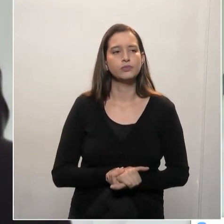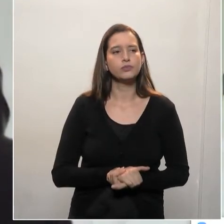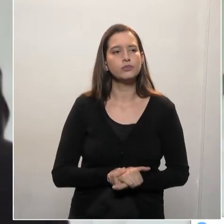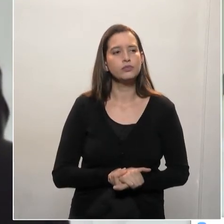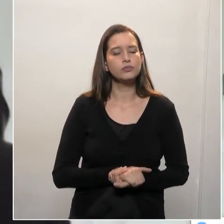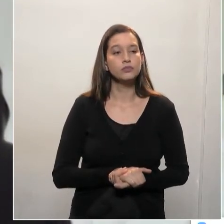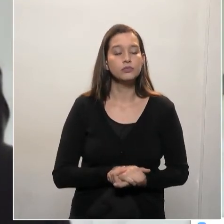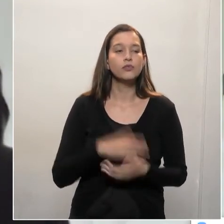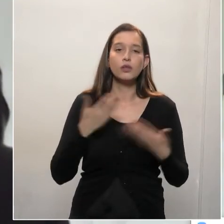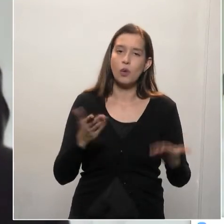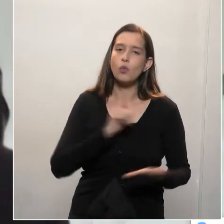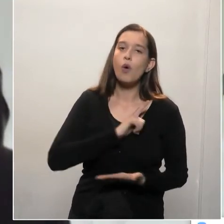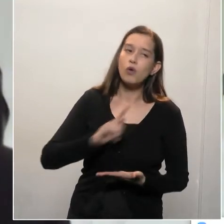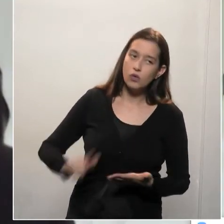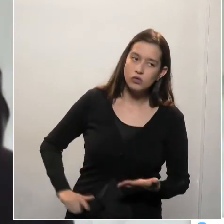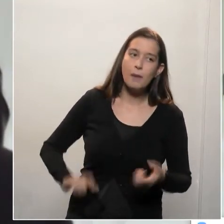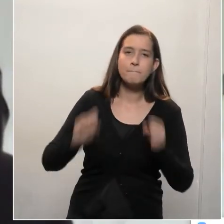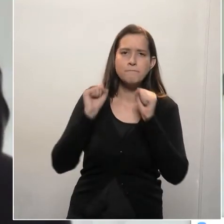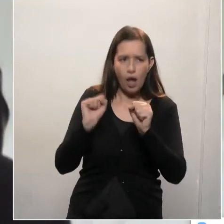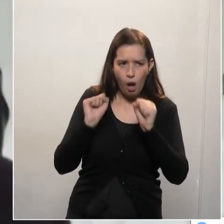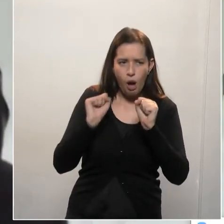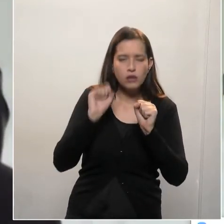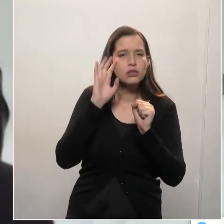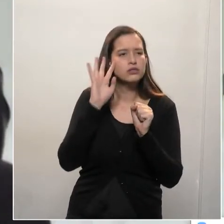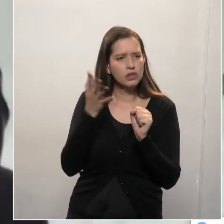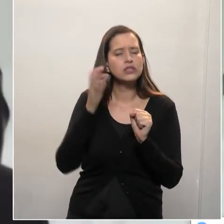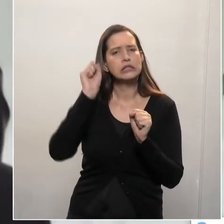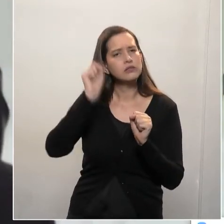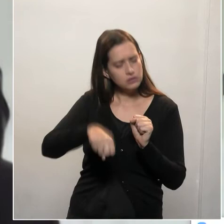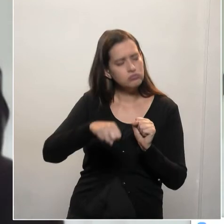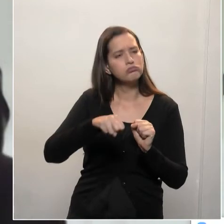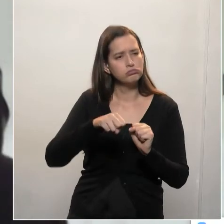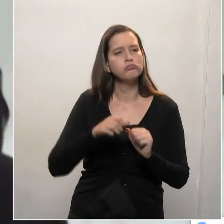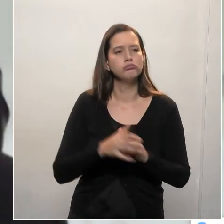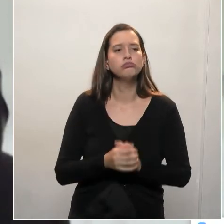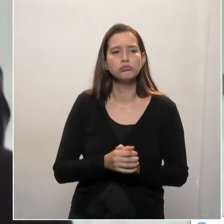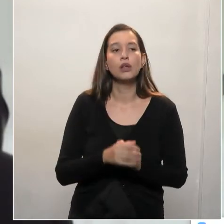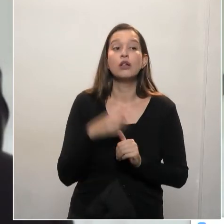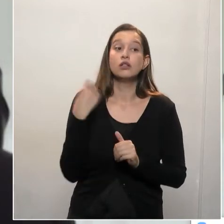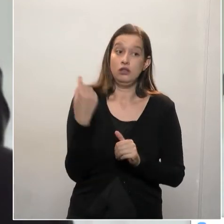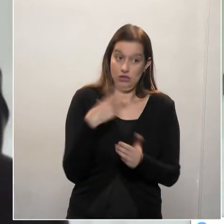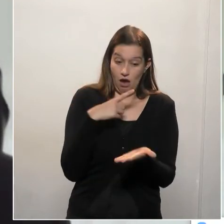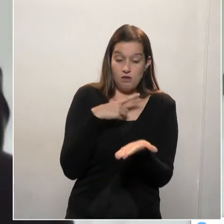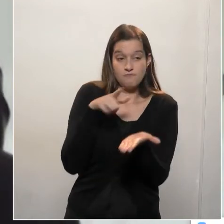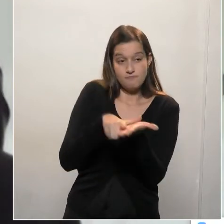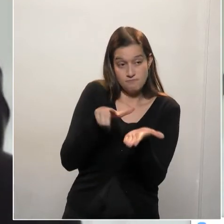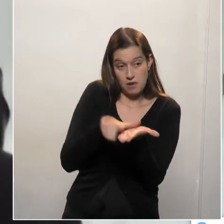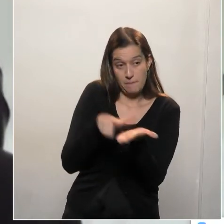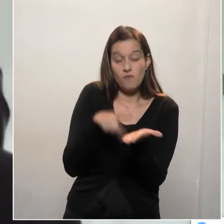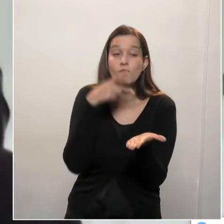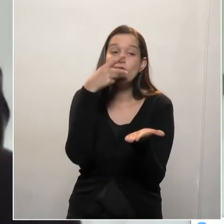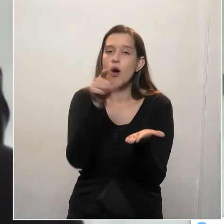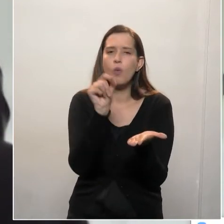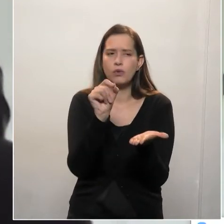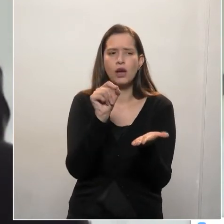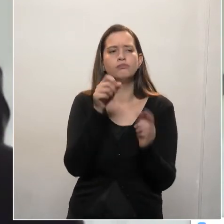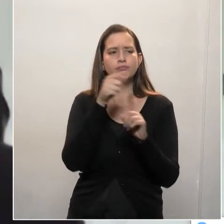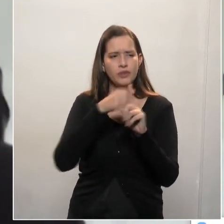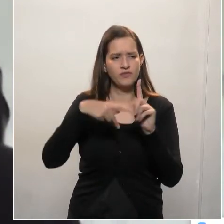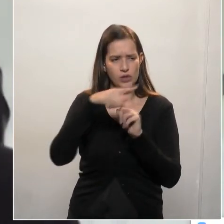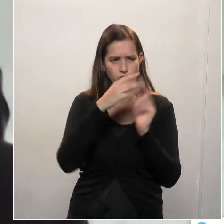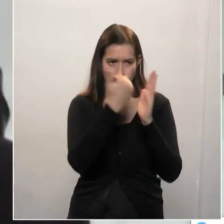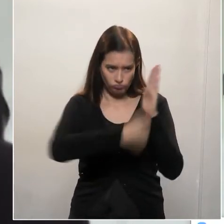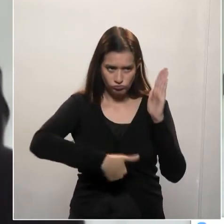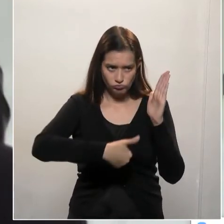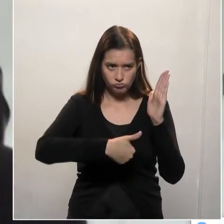governo pode achar uma saída, sim. De um lado, o contra-cheque cobra a previdência. Do outro, devolve. Devolve,